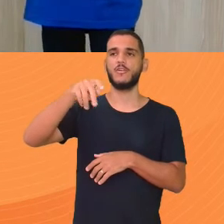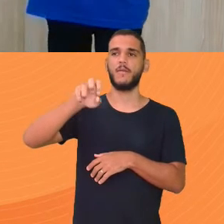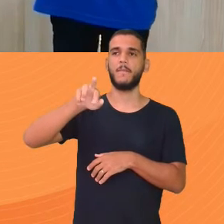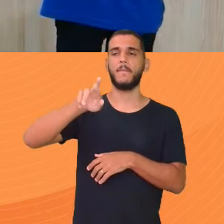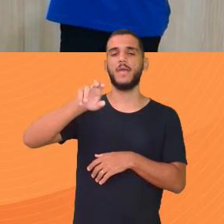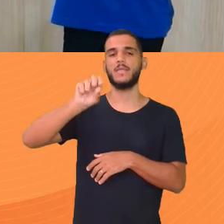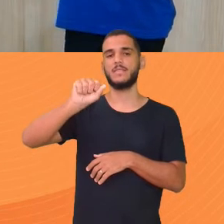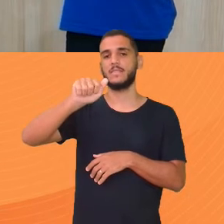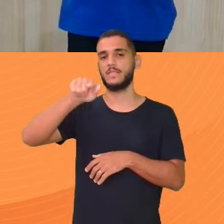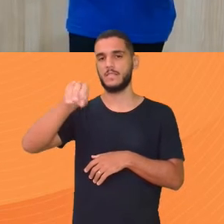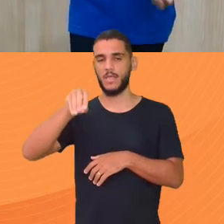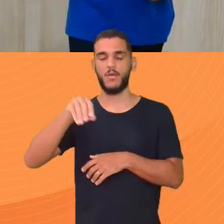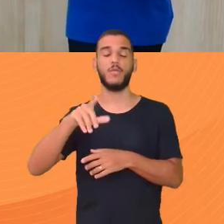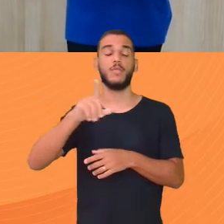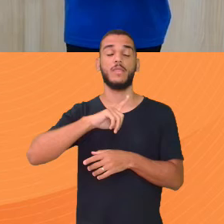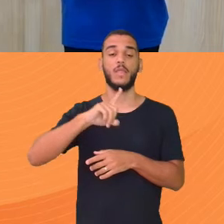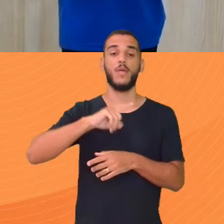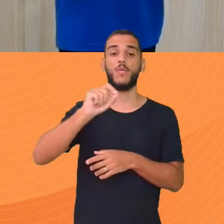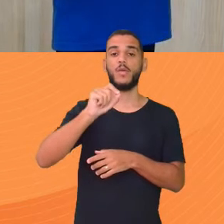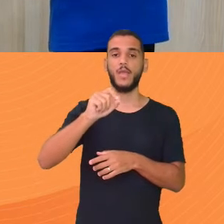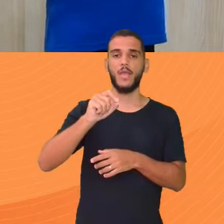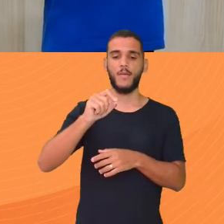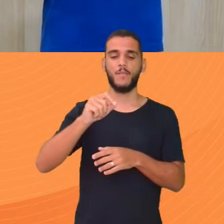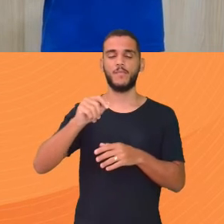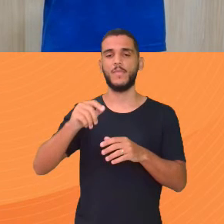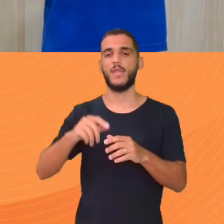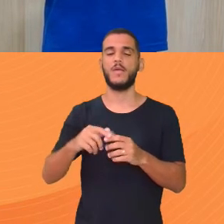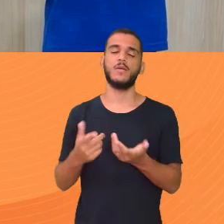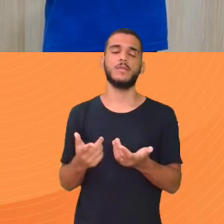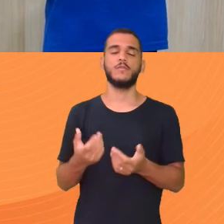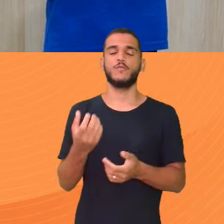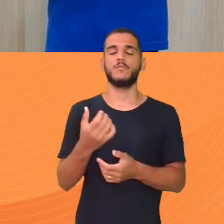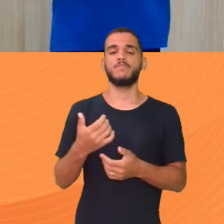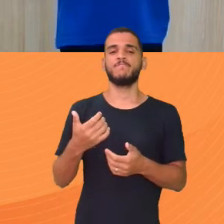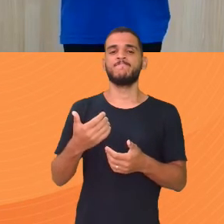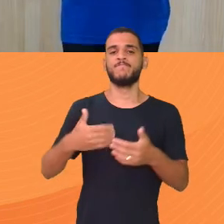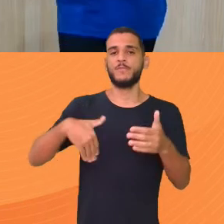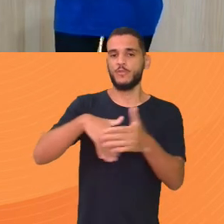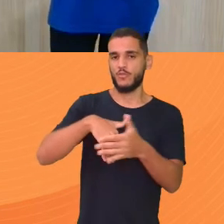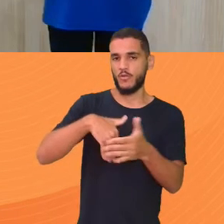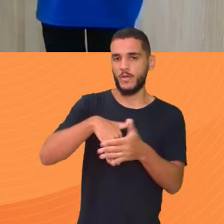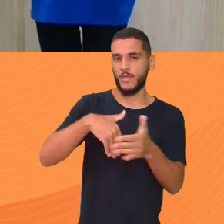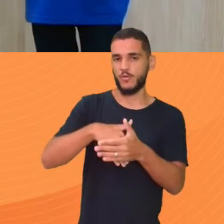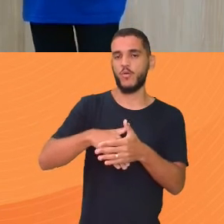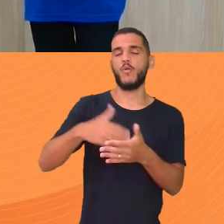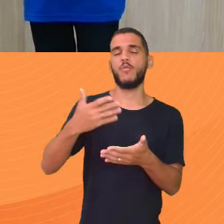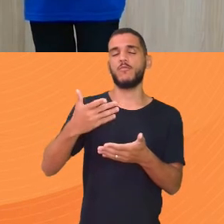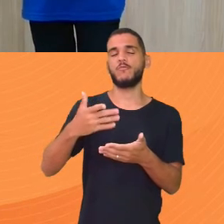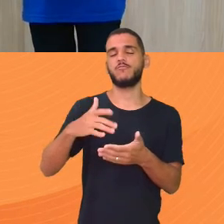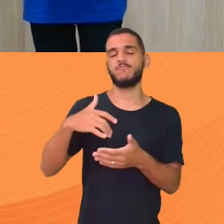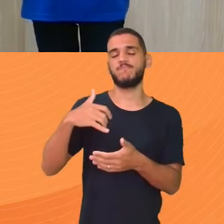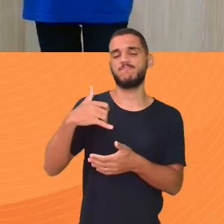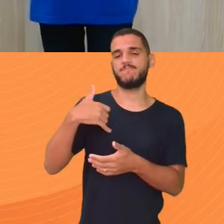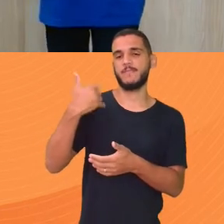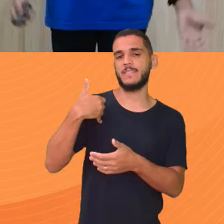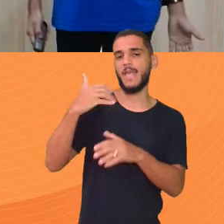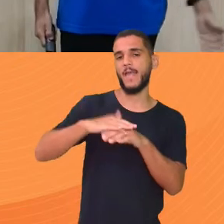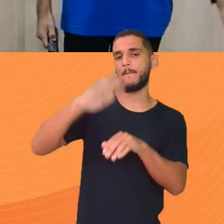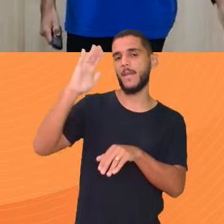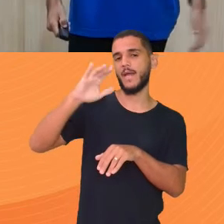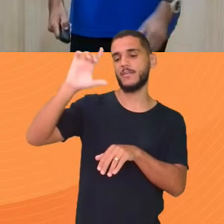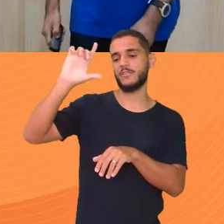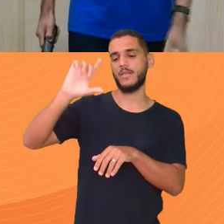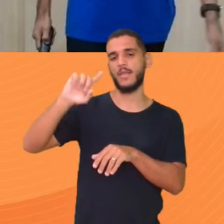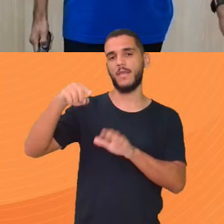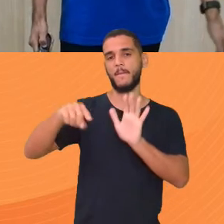pegar o maior Menos o menor Se subtrair Pega o jogador mais velho Menos o jogador Mais novo E tem aí a amplitude Dos